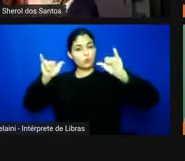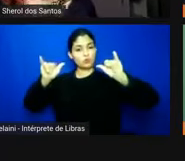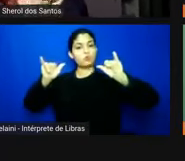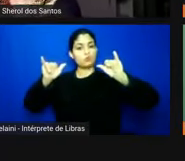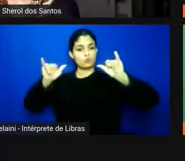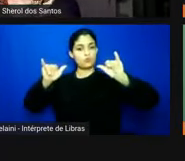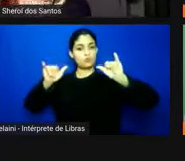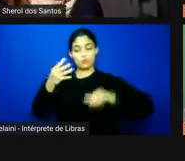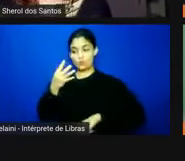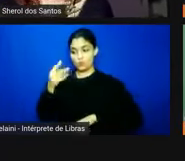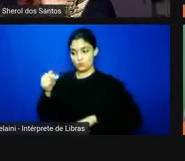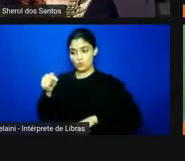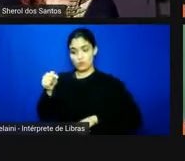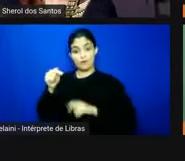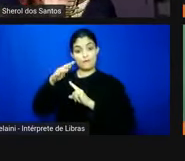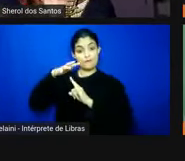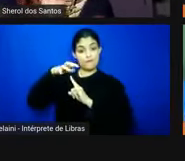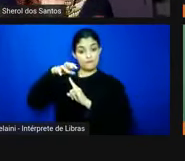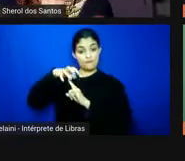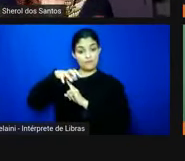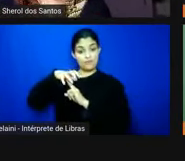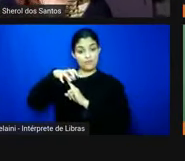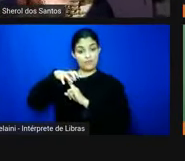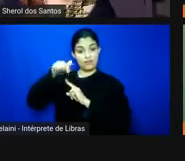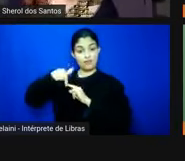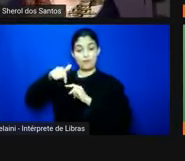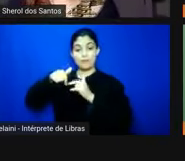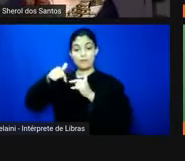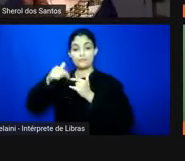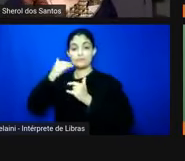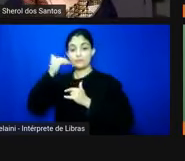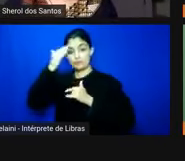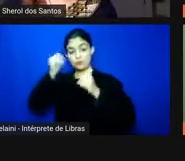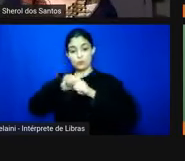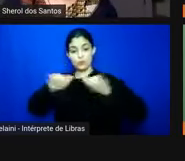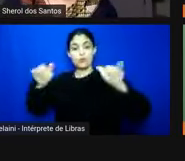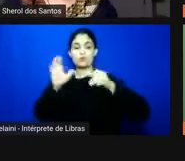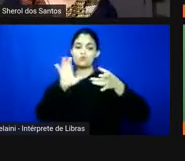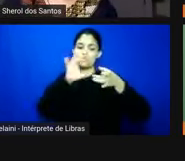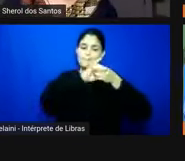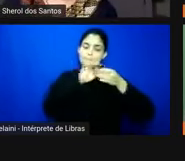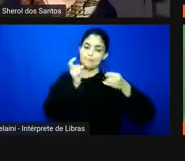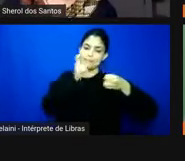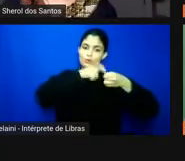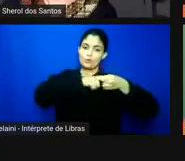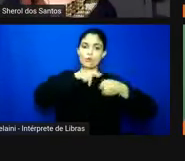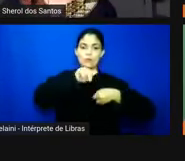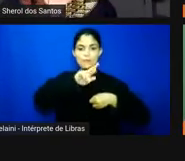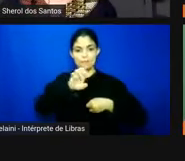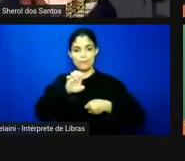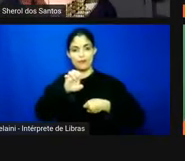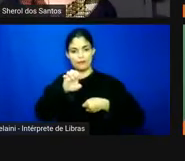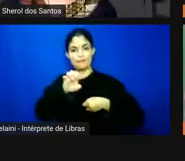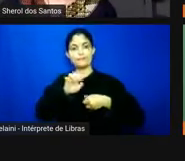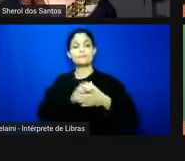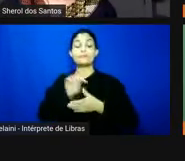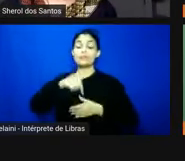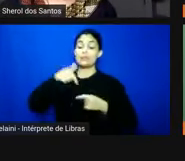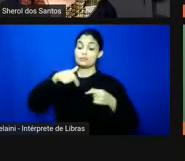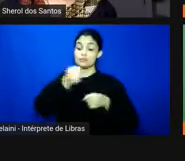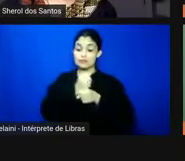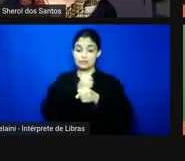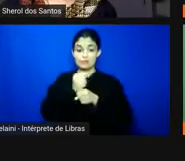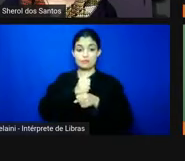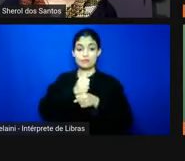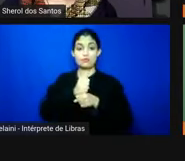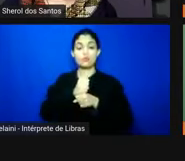Maria, em parceria com a Pré, que é a Pró-Reitoria de Sanção da FSM. E esse ano a Feira do Livro ocorre